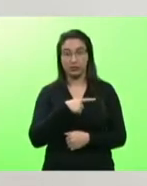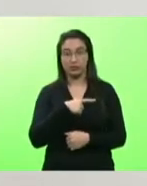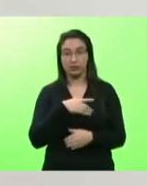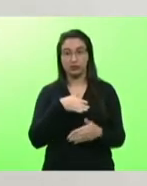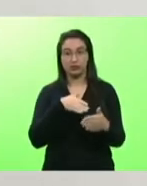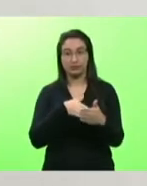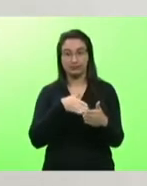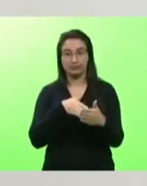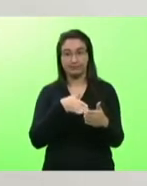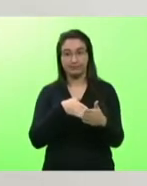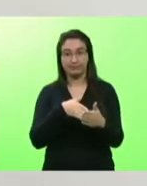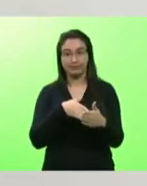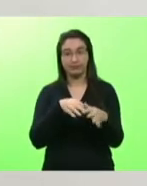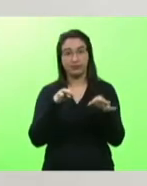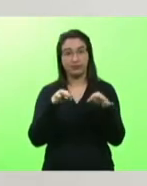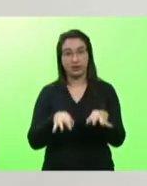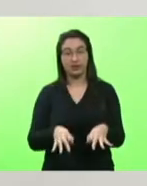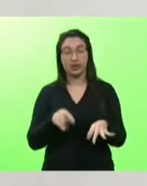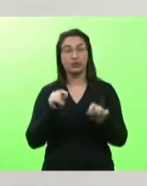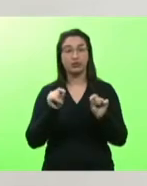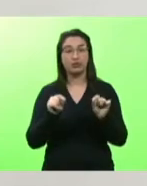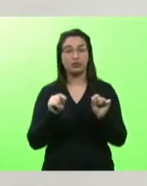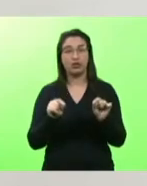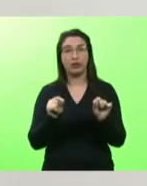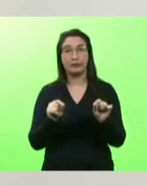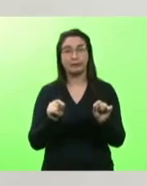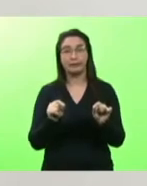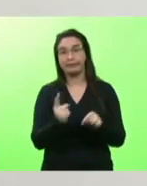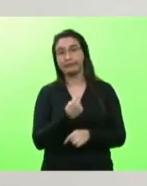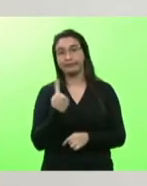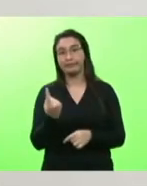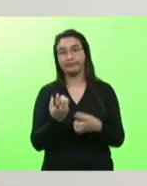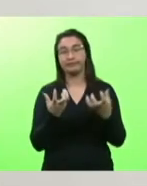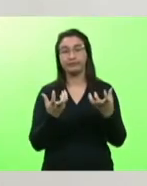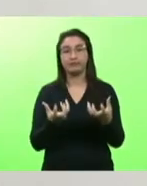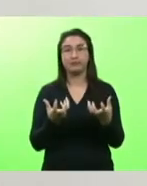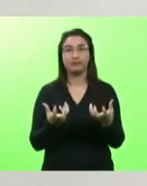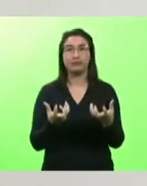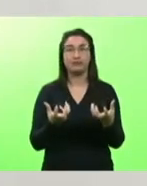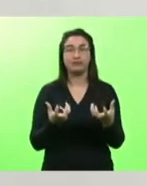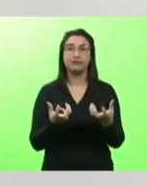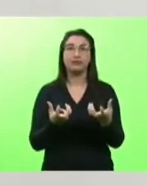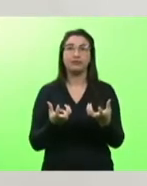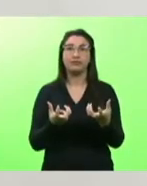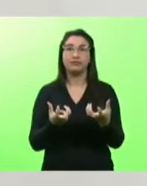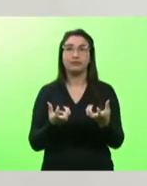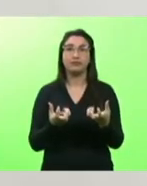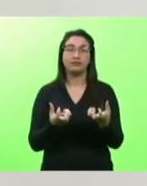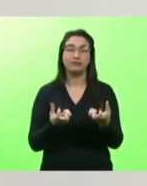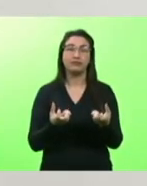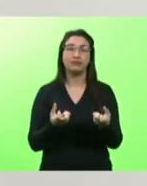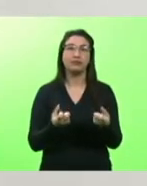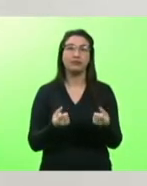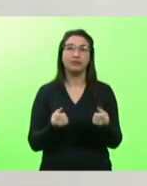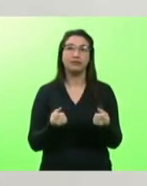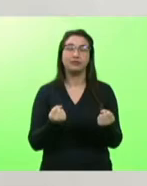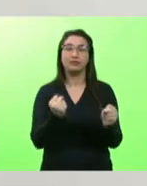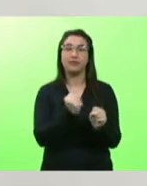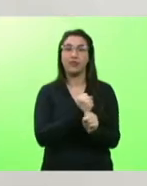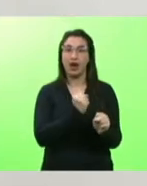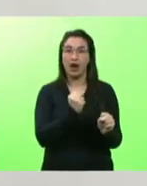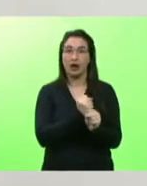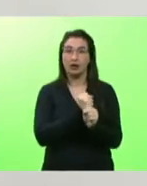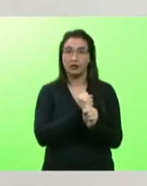certamente que todos nós queremos essas obras quanto antes